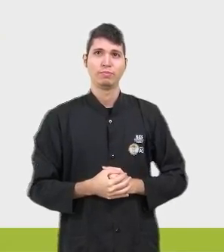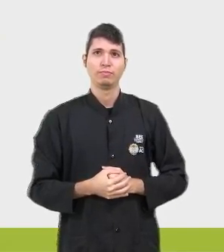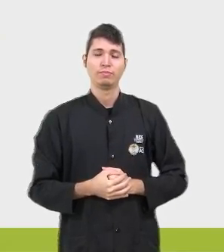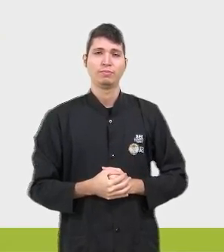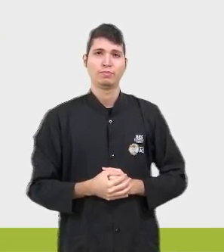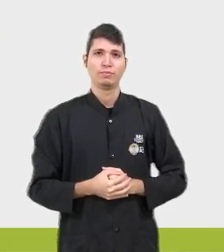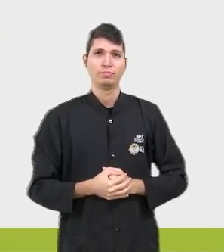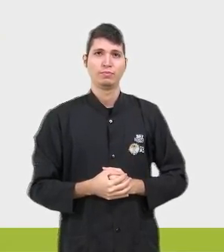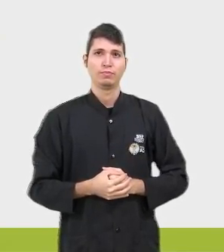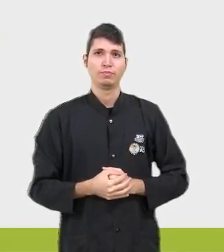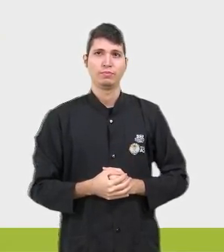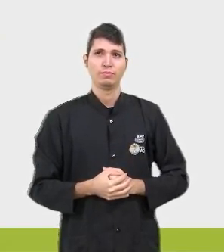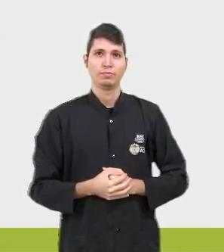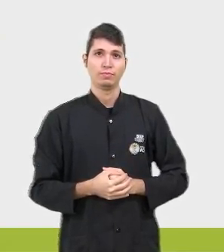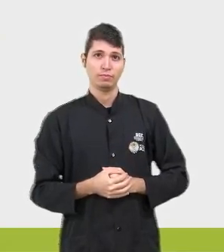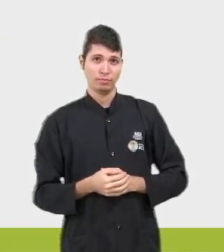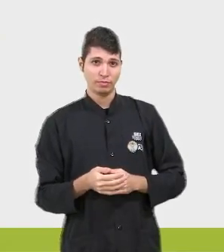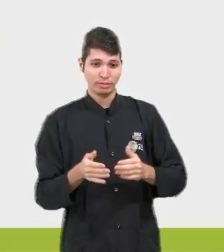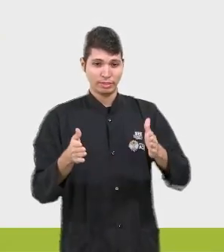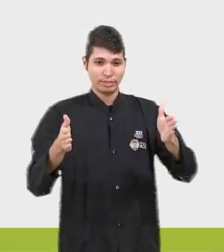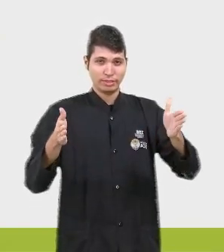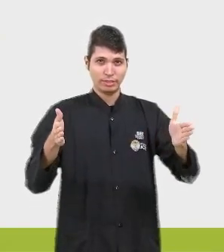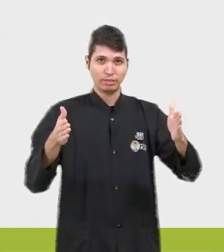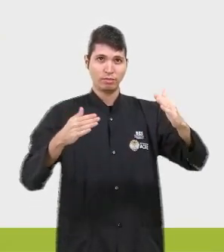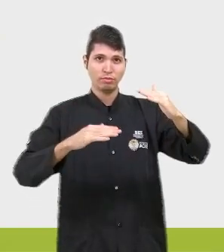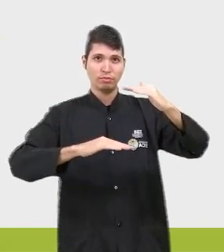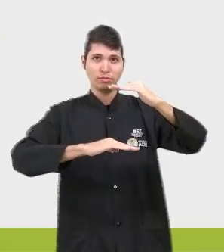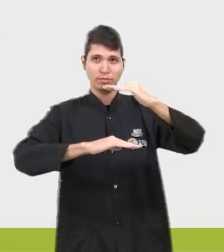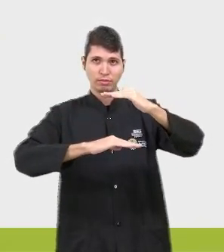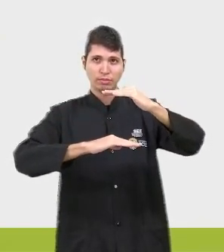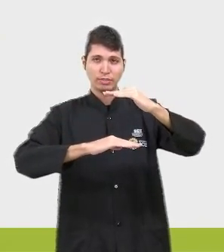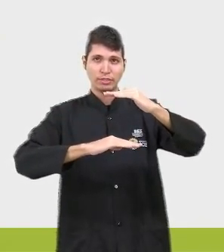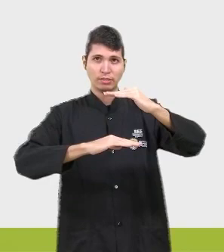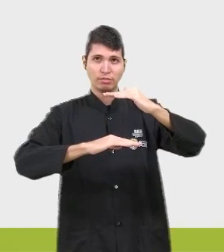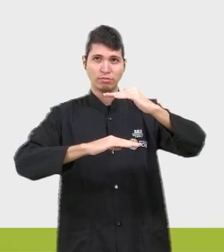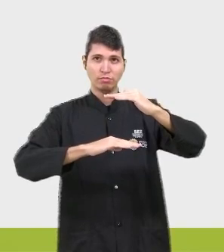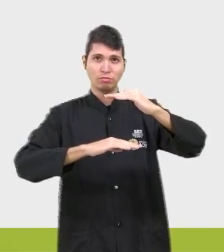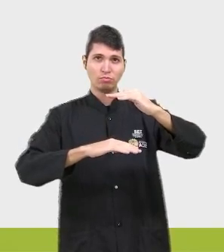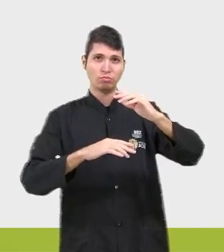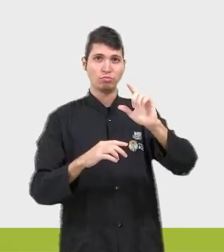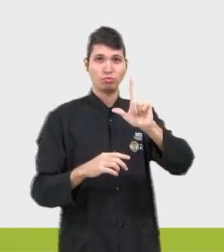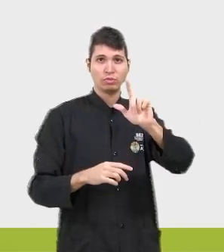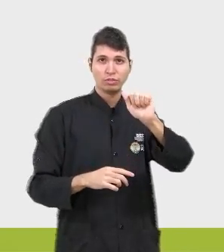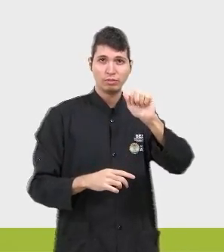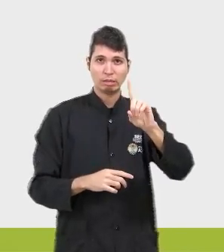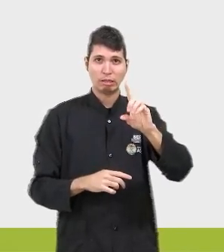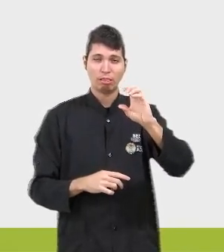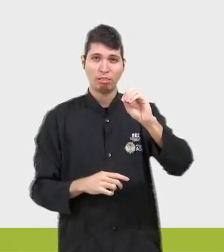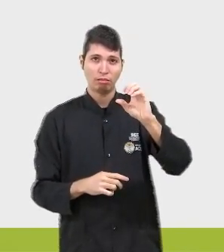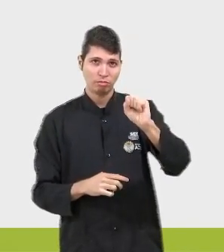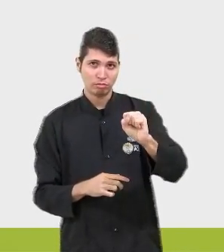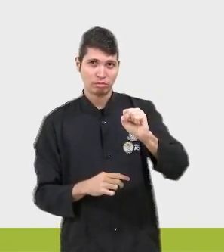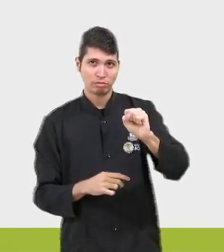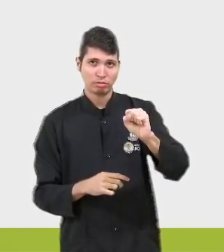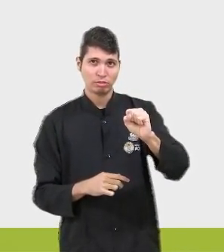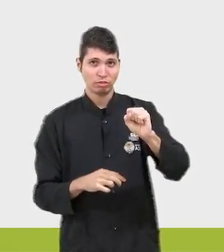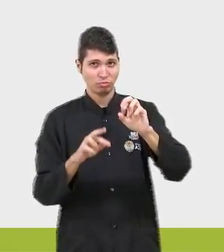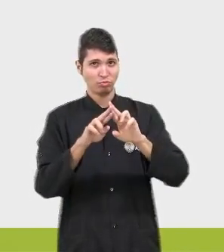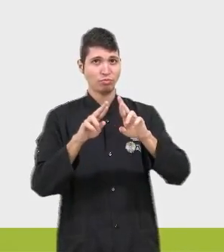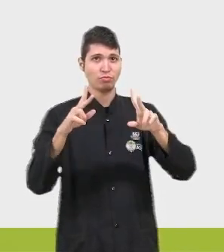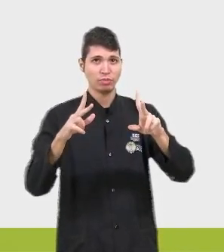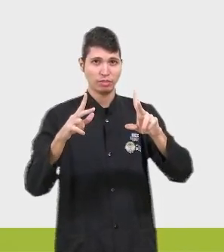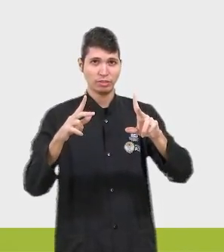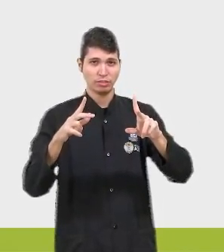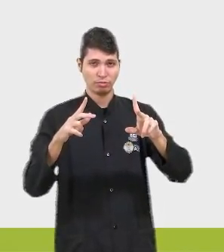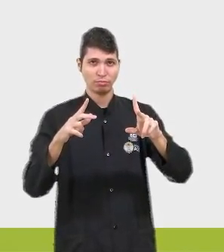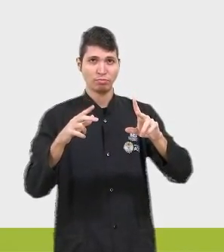Próxima figura. A ideia de um retângulo. Também com triângulos retângulos, mas as dimensões aqui, ó, as dimensões de comprimento e largura, elas são diferentes, tá